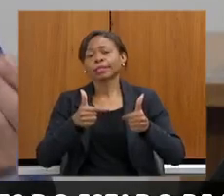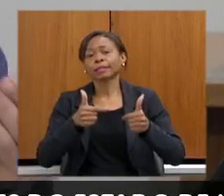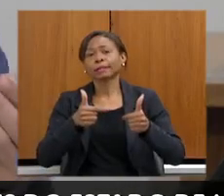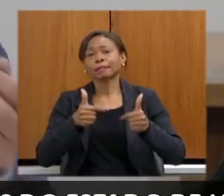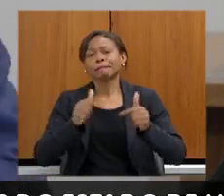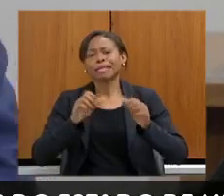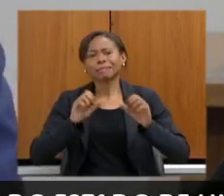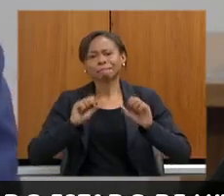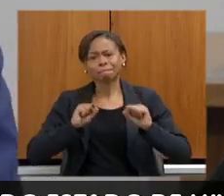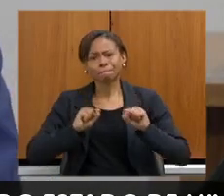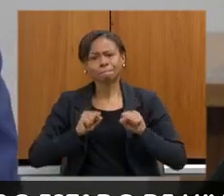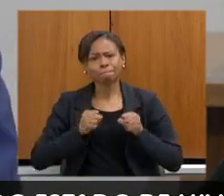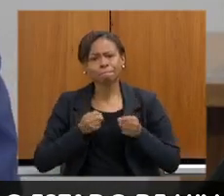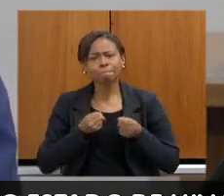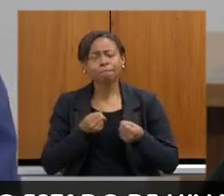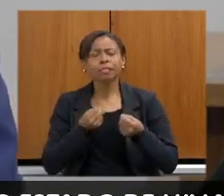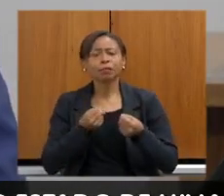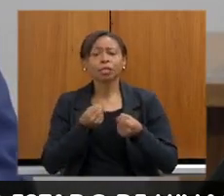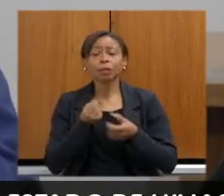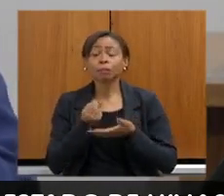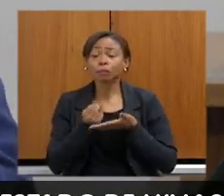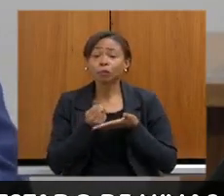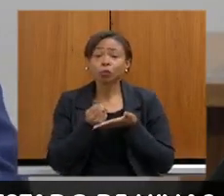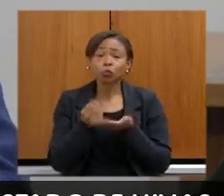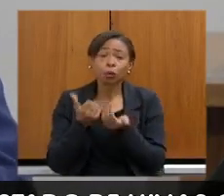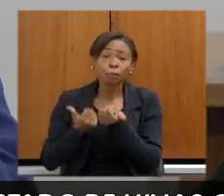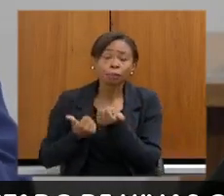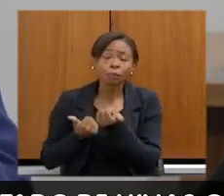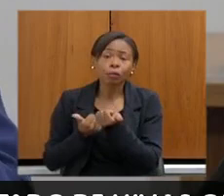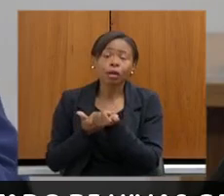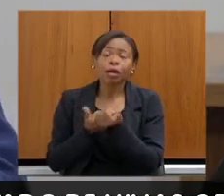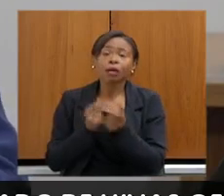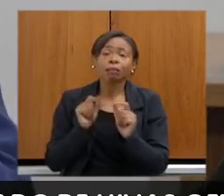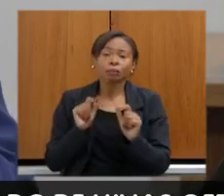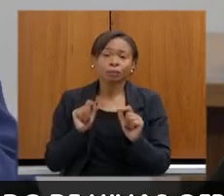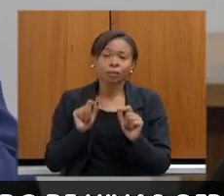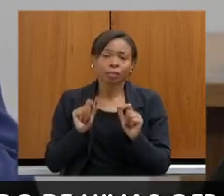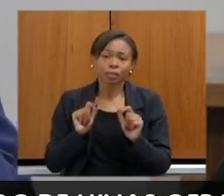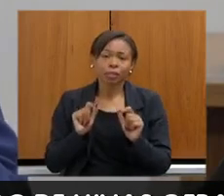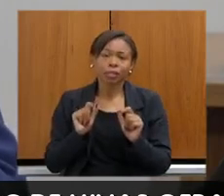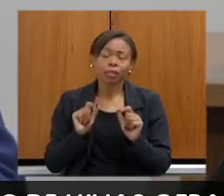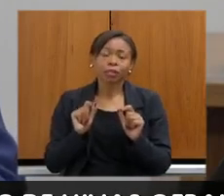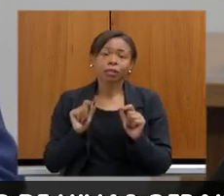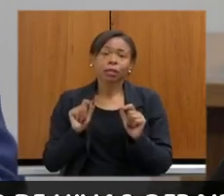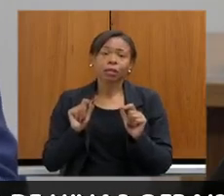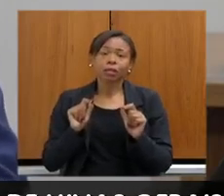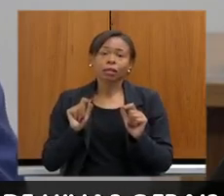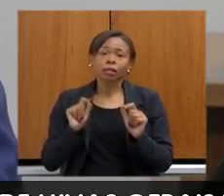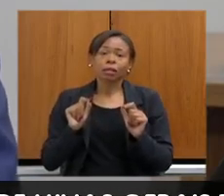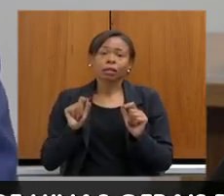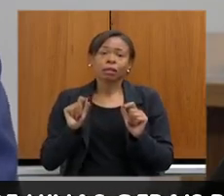cinérgicas que possam contribuir para que haja um menor